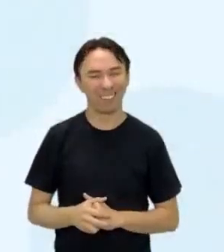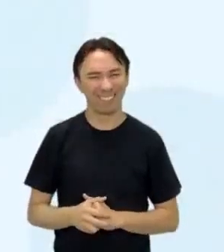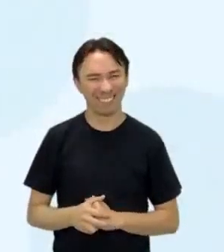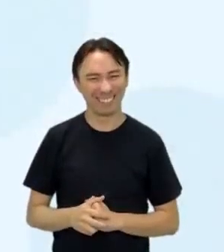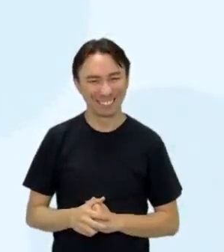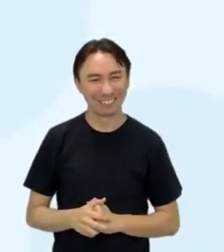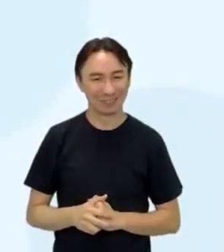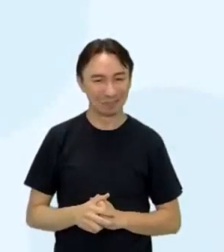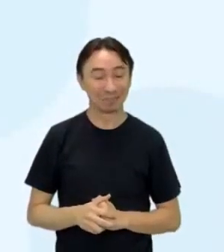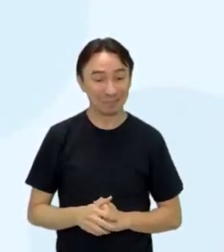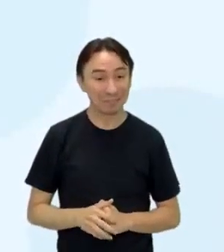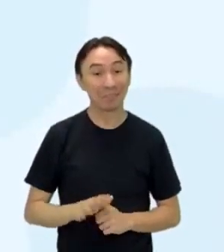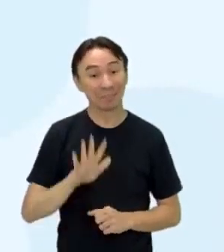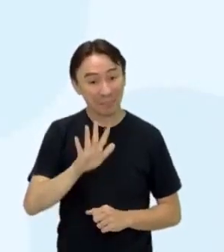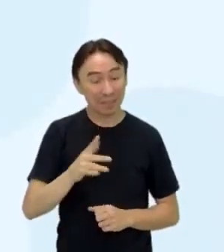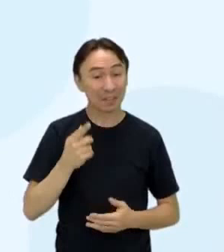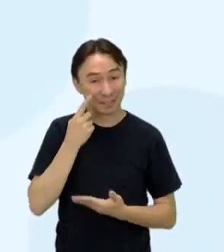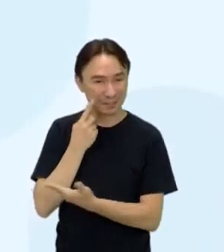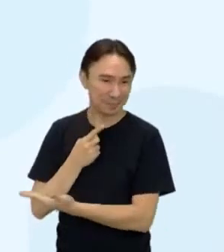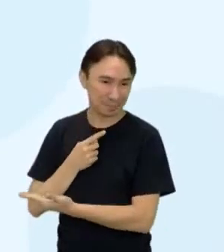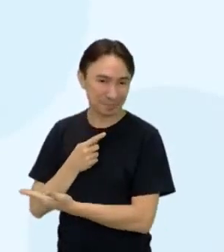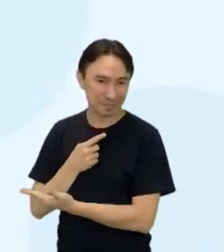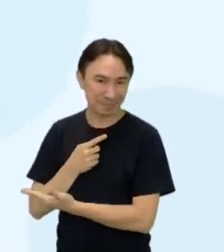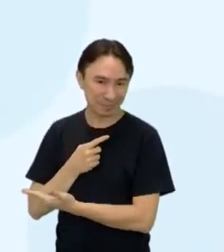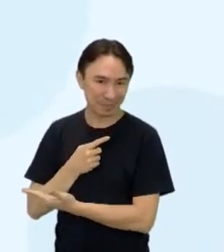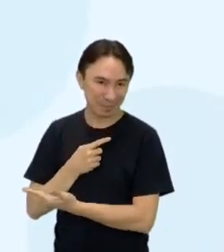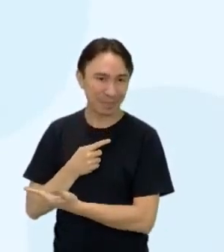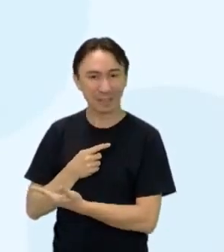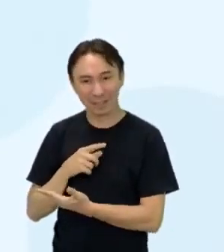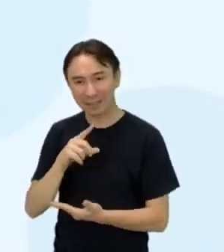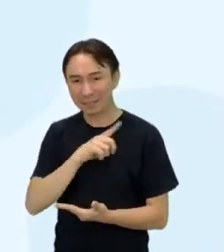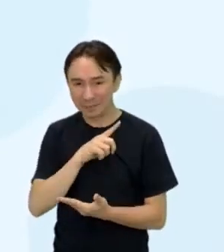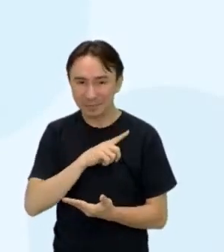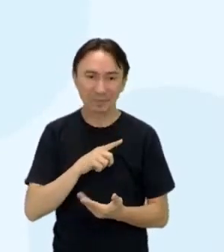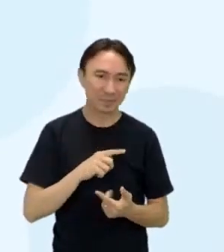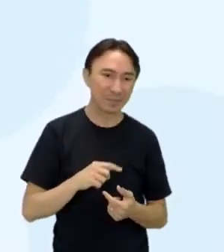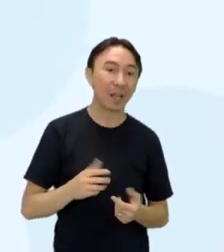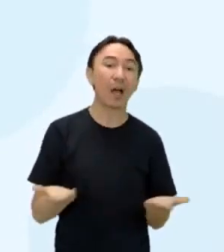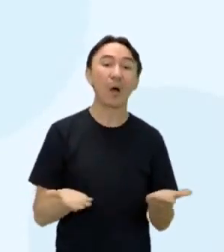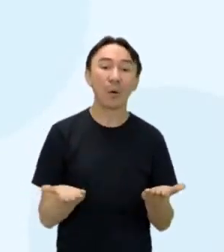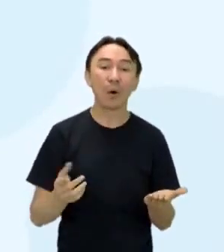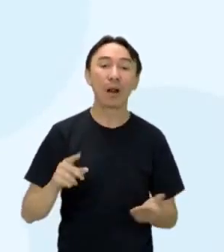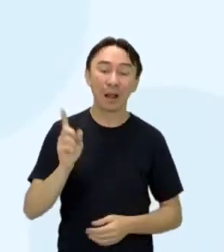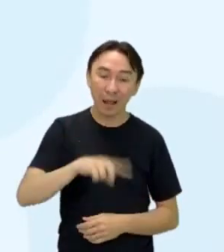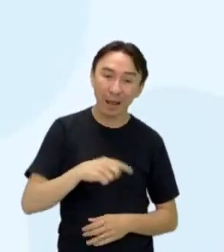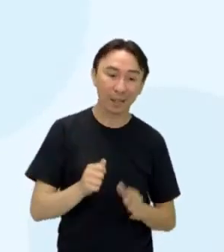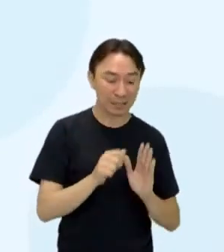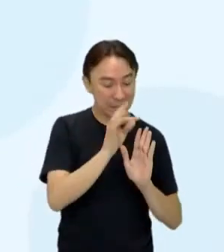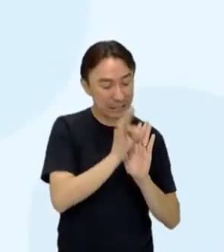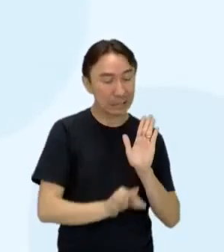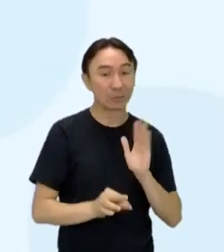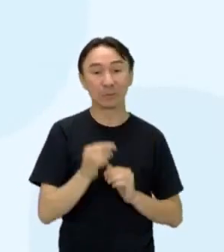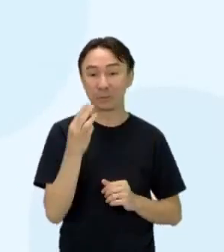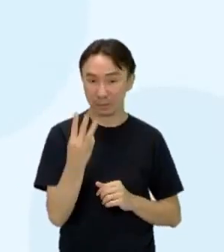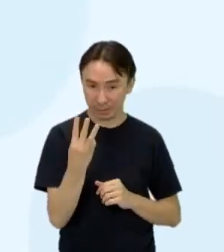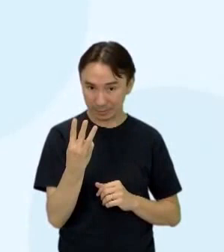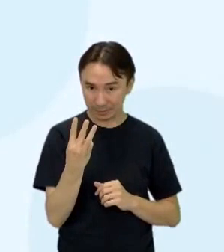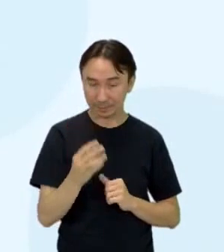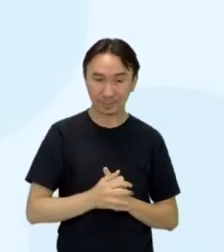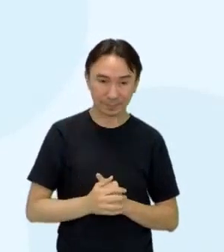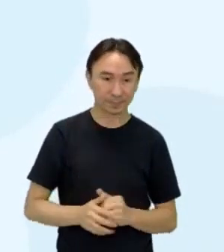não é o segundo exatamente, porque foi pulando alguns artigos, a gente escolheu alguns para usar. Então é o artigo 3 já. Da leitura dos jornais.